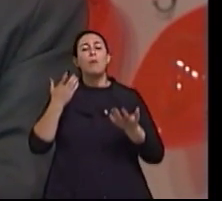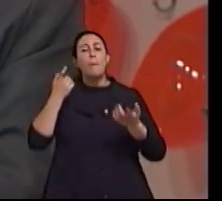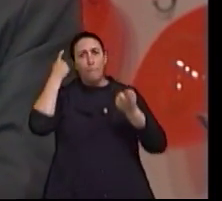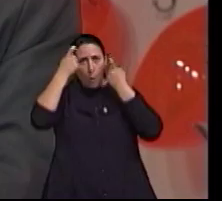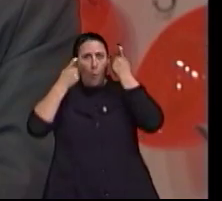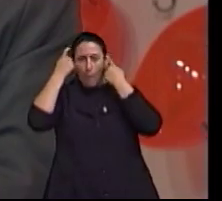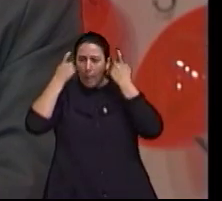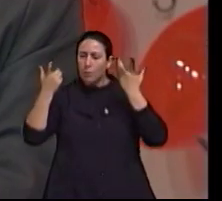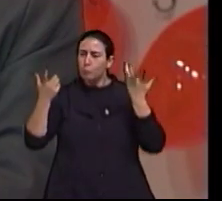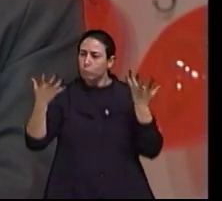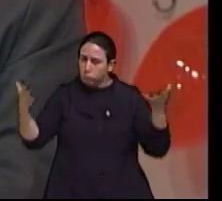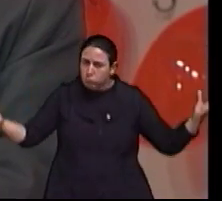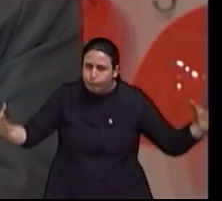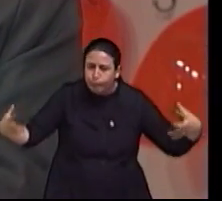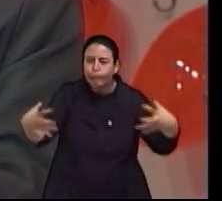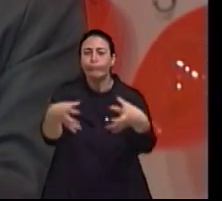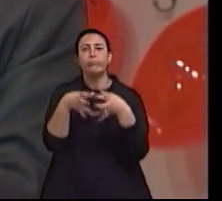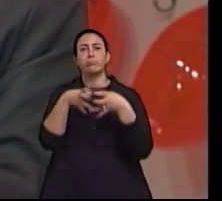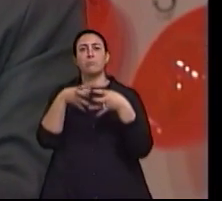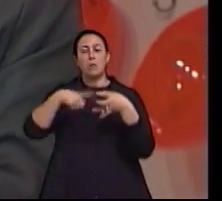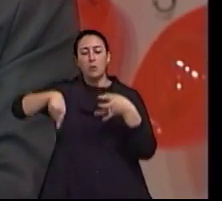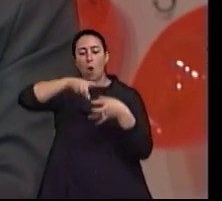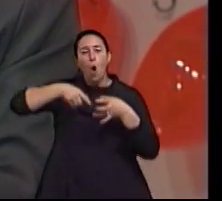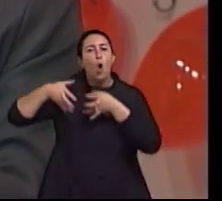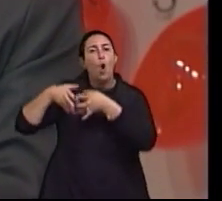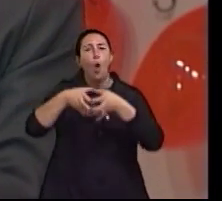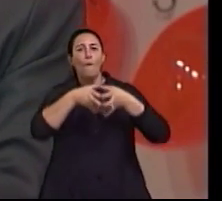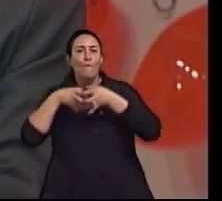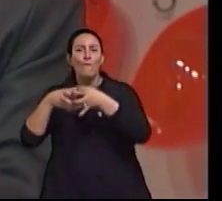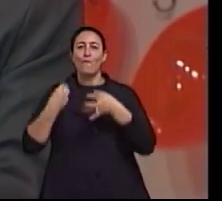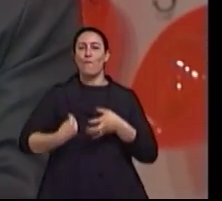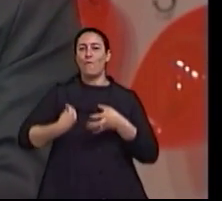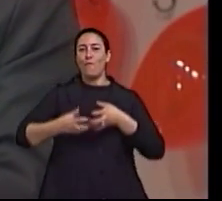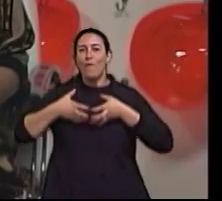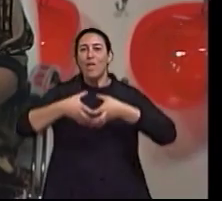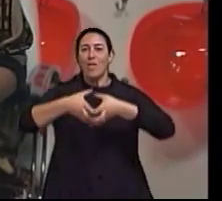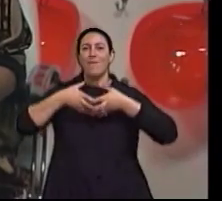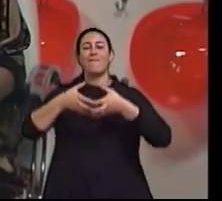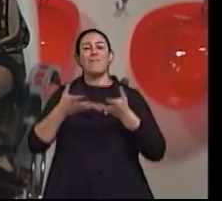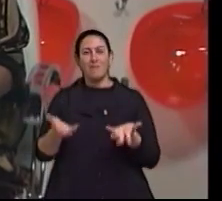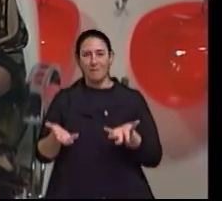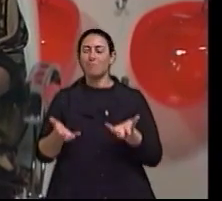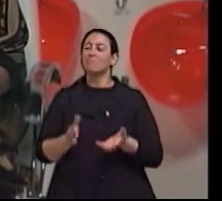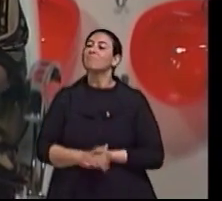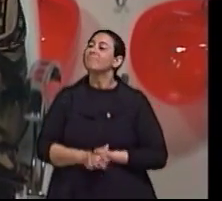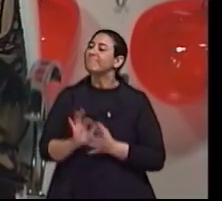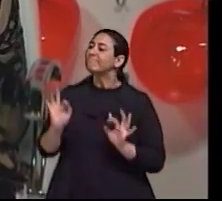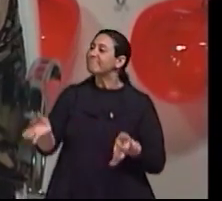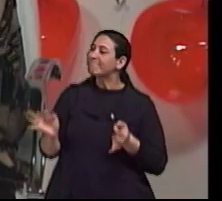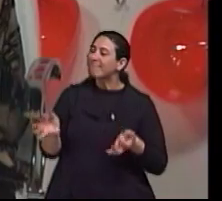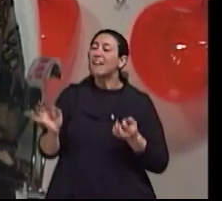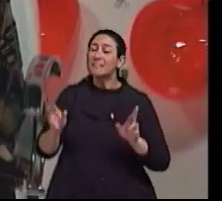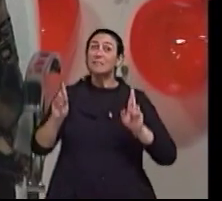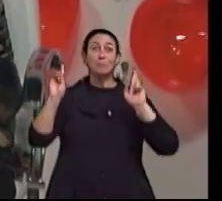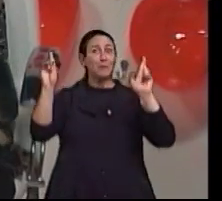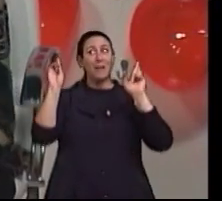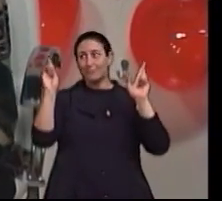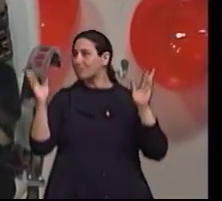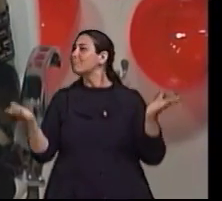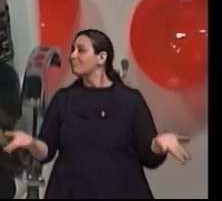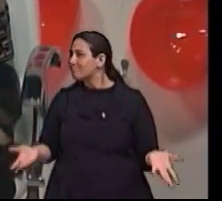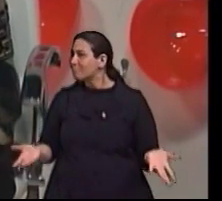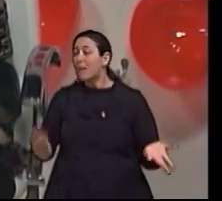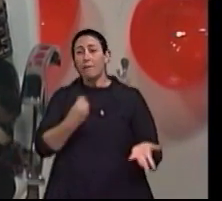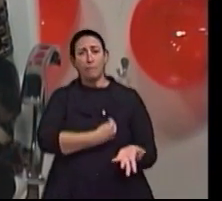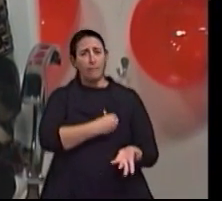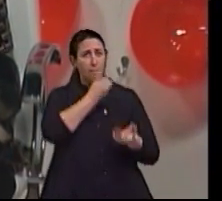adultos, com outra visão e com outra compreensão. Então, a gente tem bastante esperança de que melhore. Com certeza, a esperança realmente ainda está conosco. Viva Bem